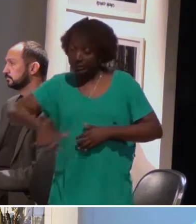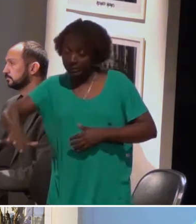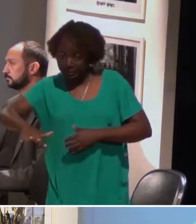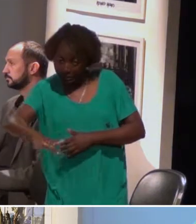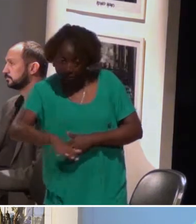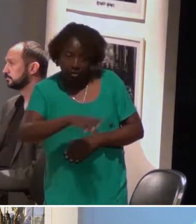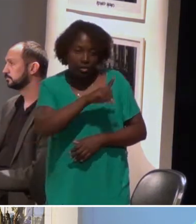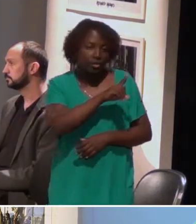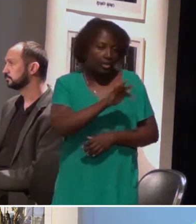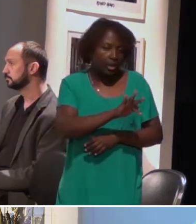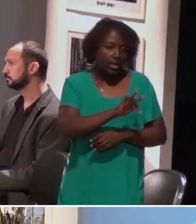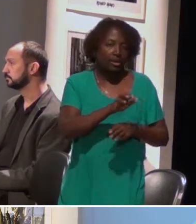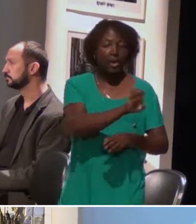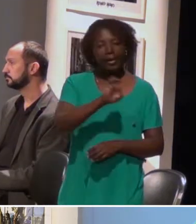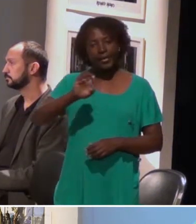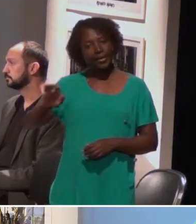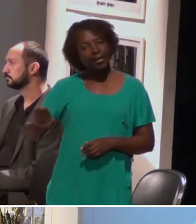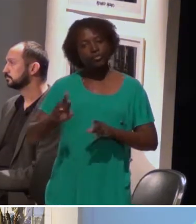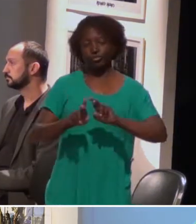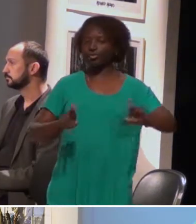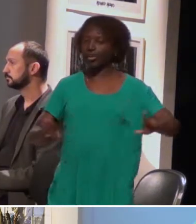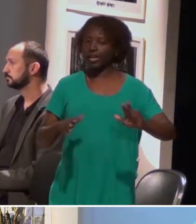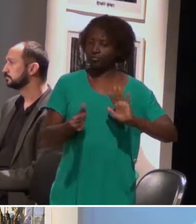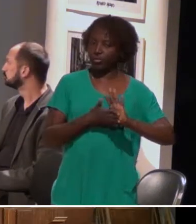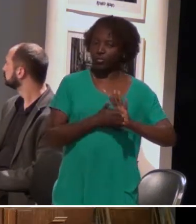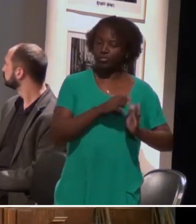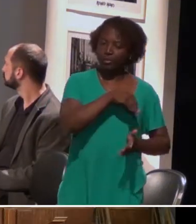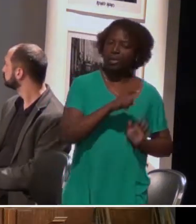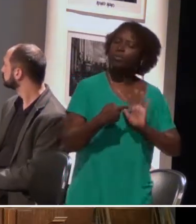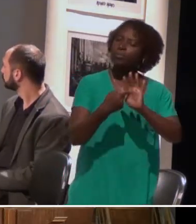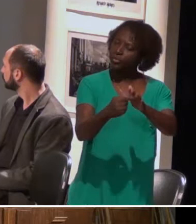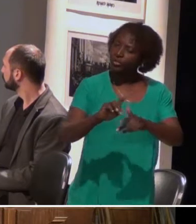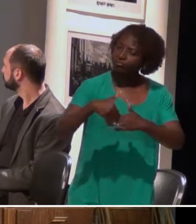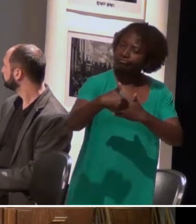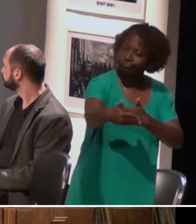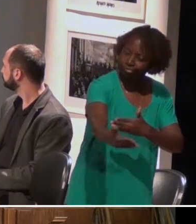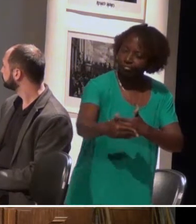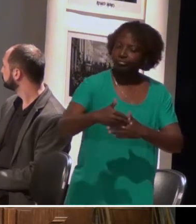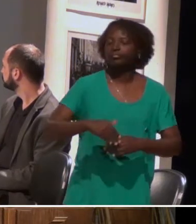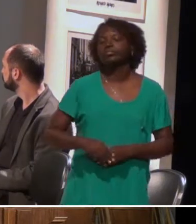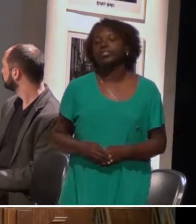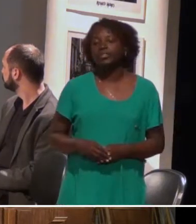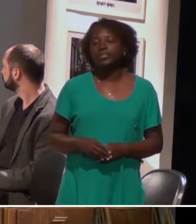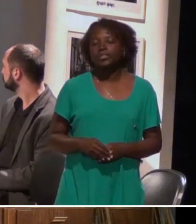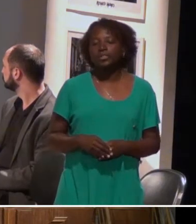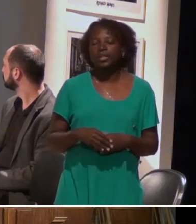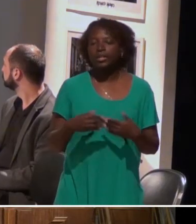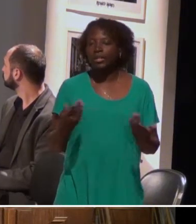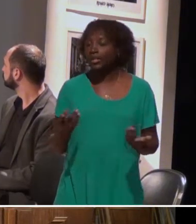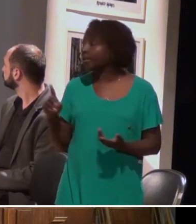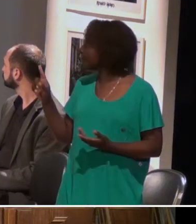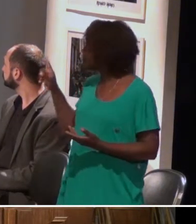trabalha com um AEE diferenciado da proposta do MEC, e eu vou mostrar um pouquinho para vocês. No sentido horário,